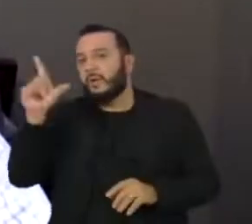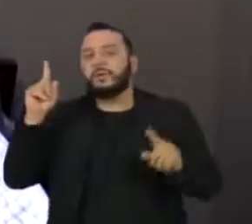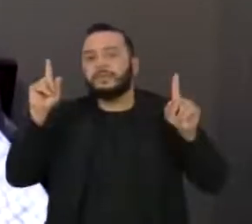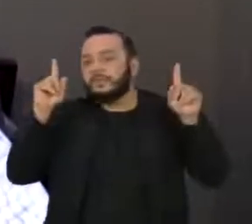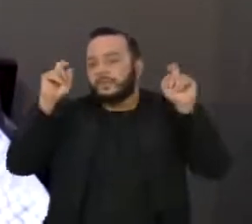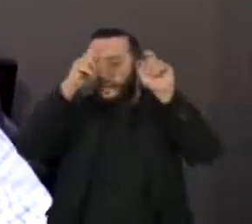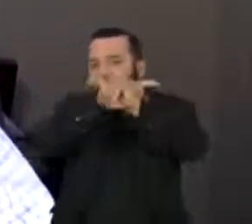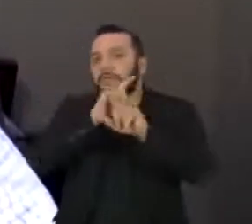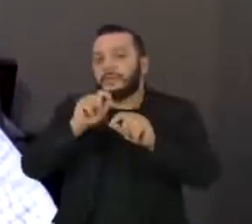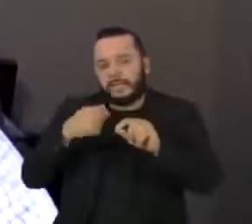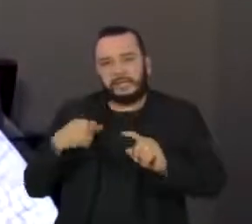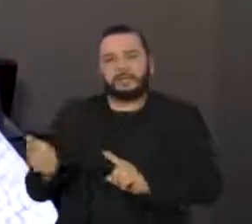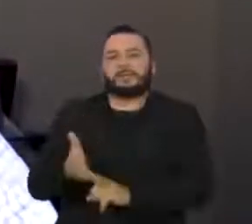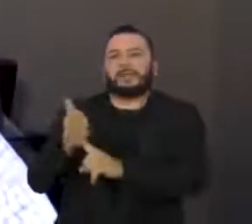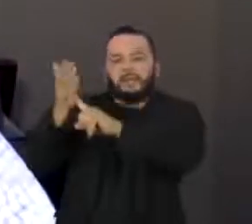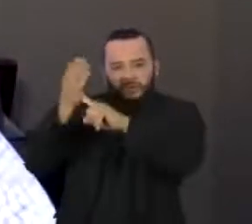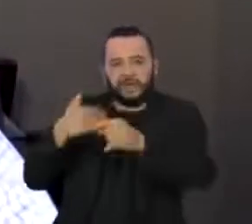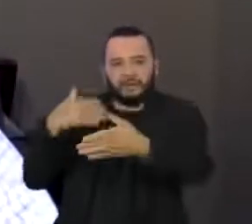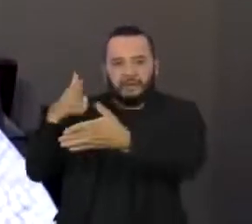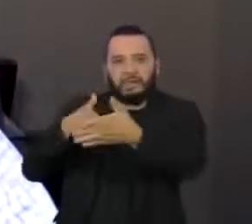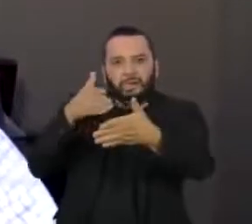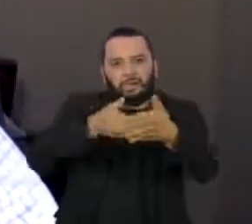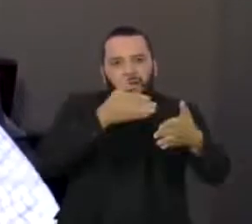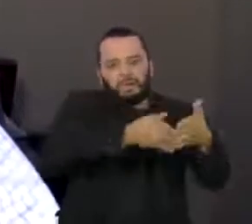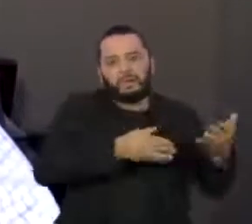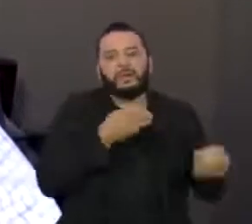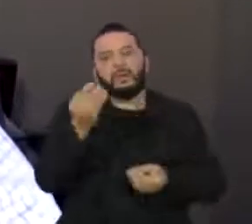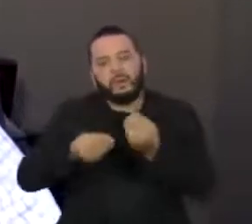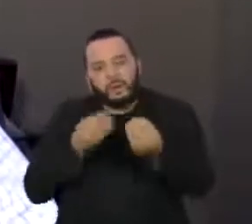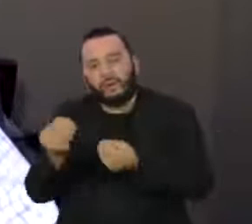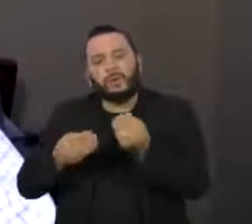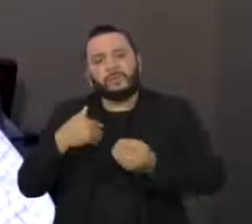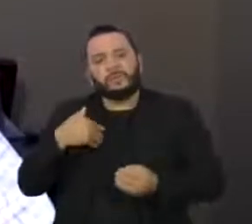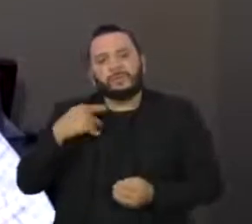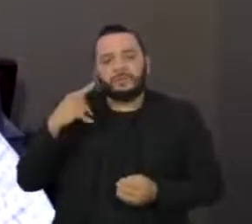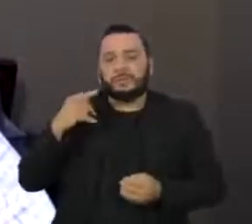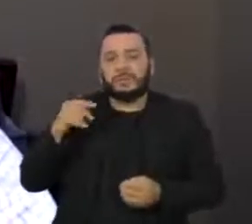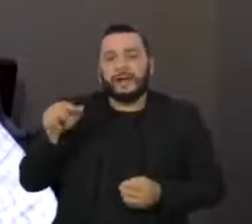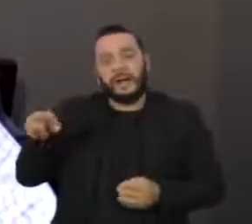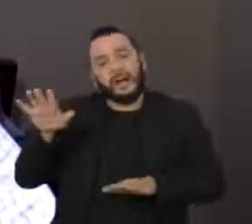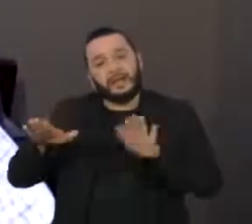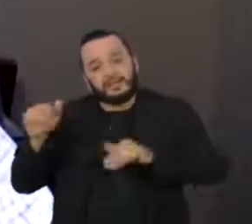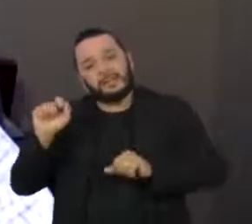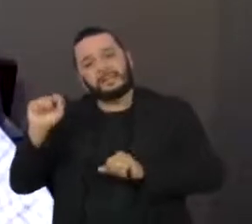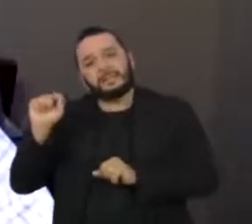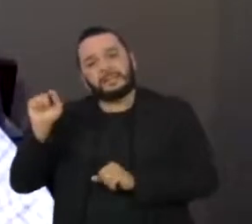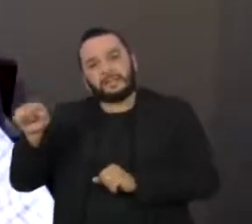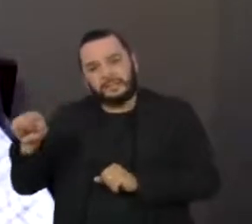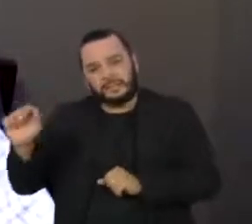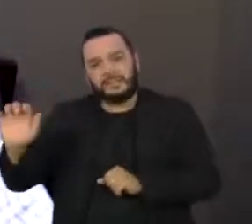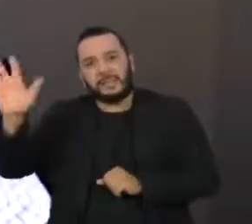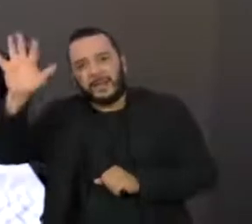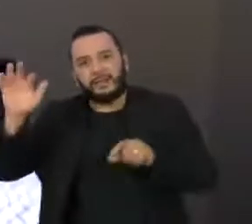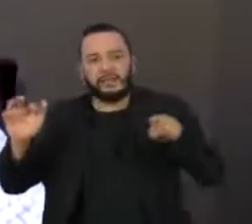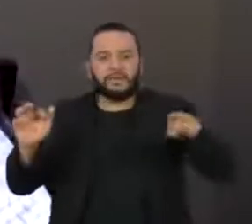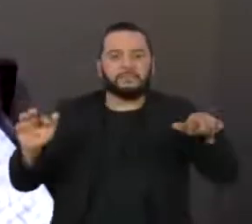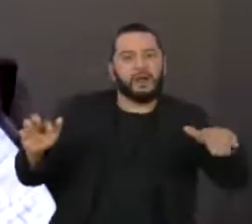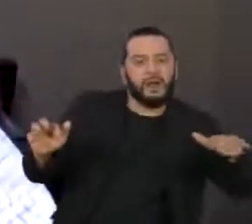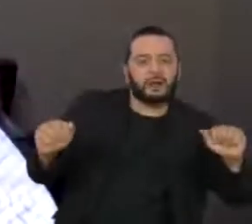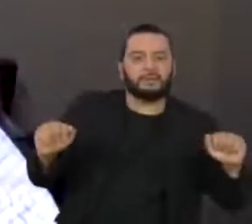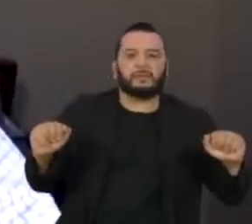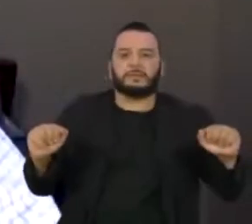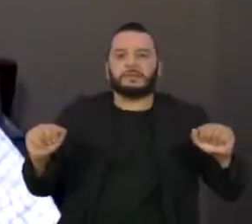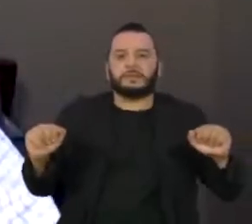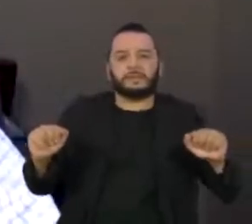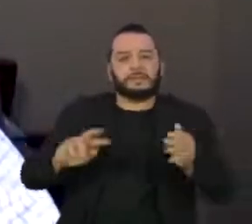dificuldades tecnológicas ainda, dificuldade de device, dificuldade das diferenças de preço que acaba fazendo